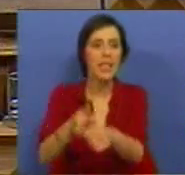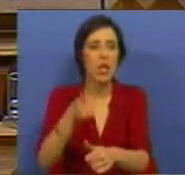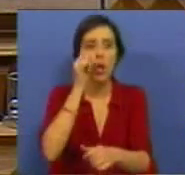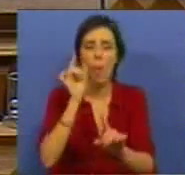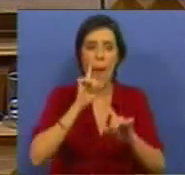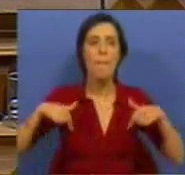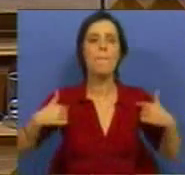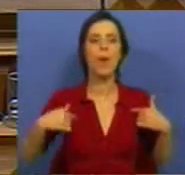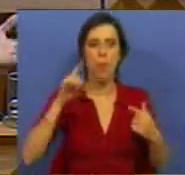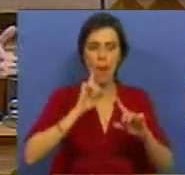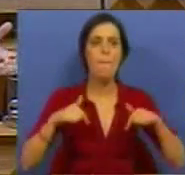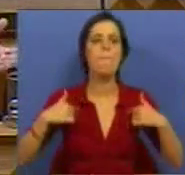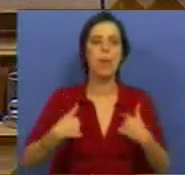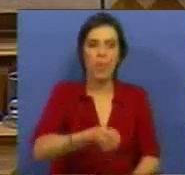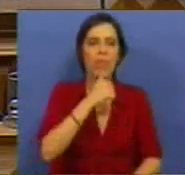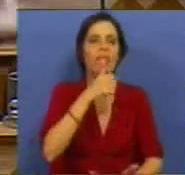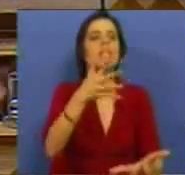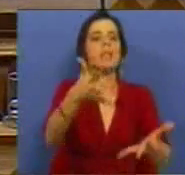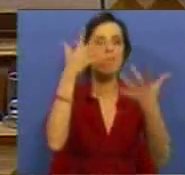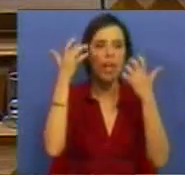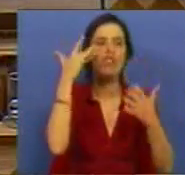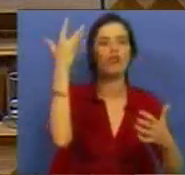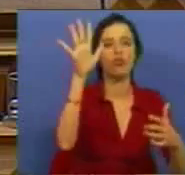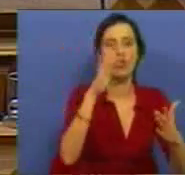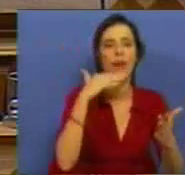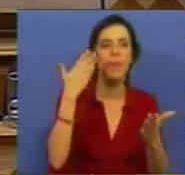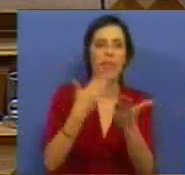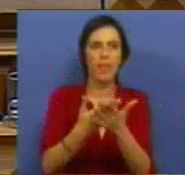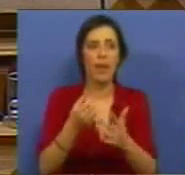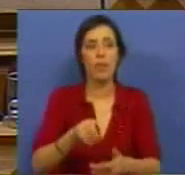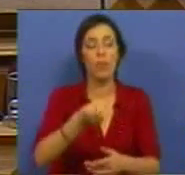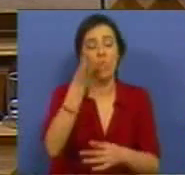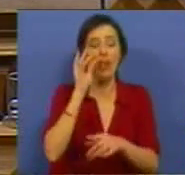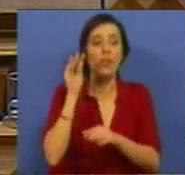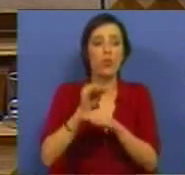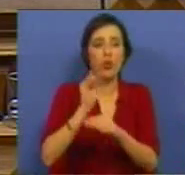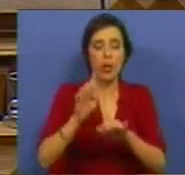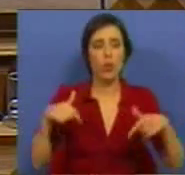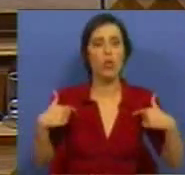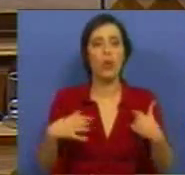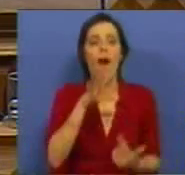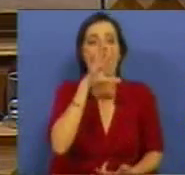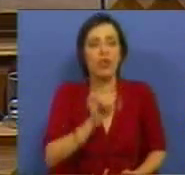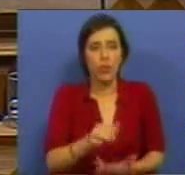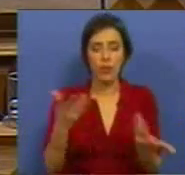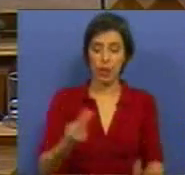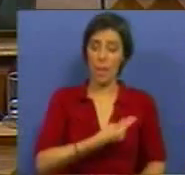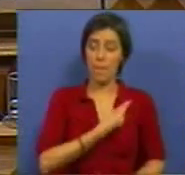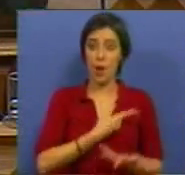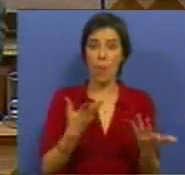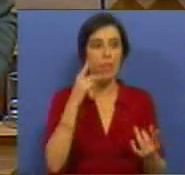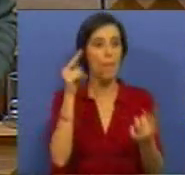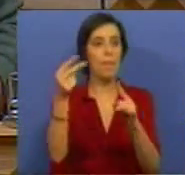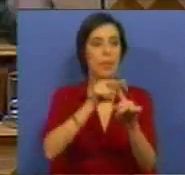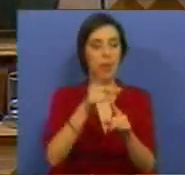homem, é a própria mulher que vai por si, por si e para dar, muitas vezes, o sustento aos próprios filhos. Portanto, a preocupação